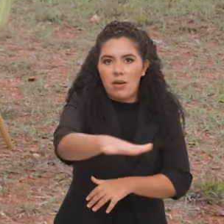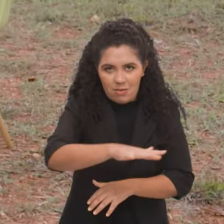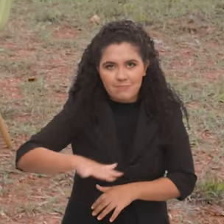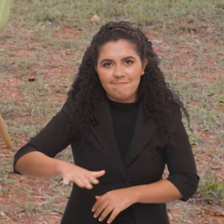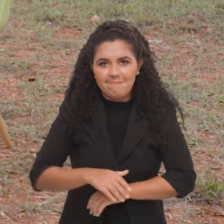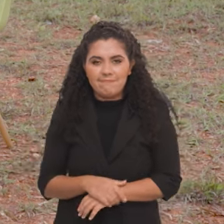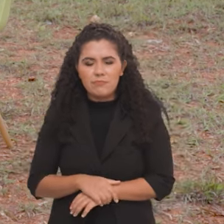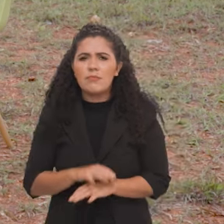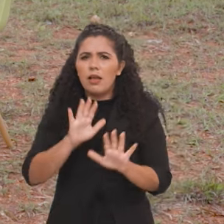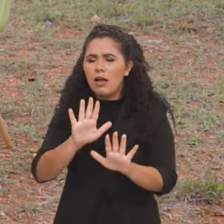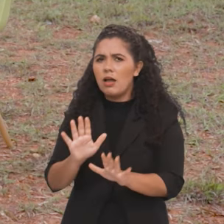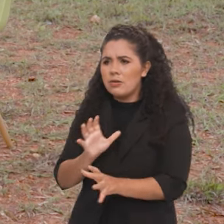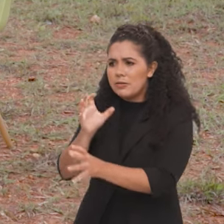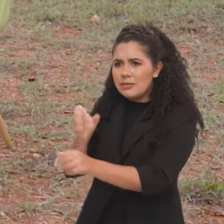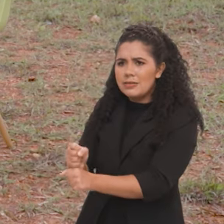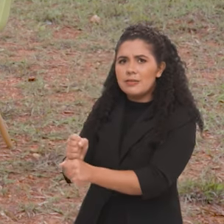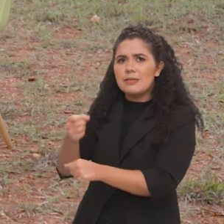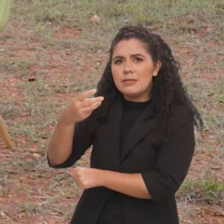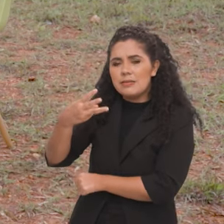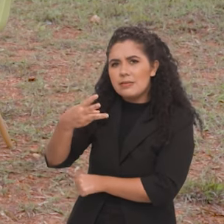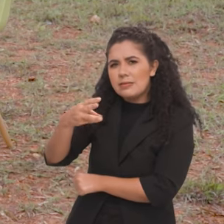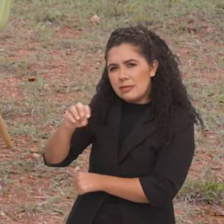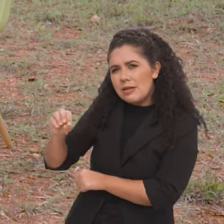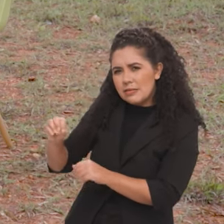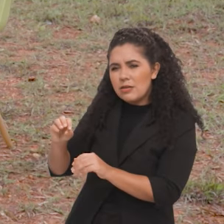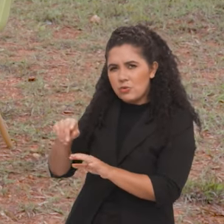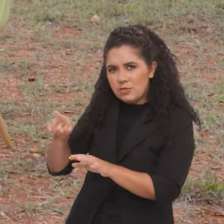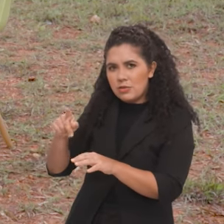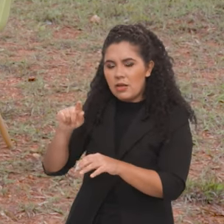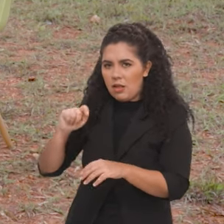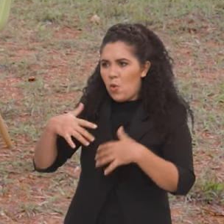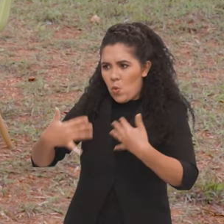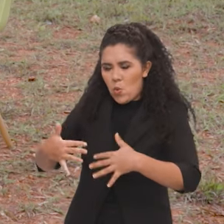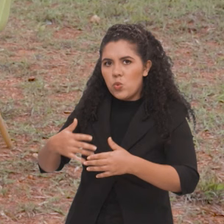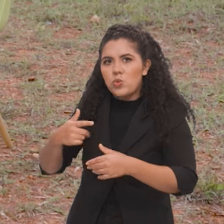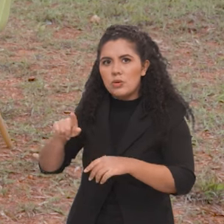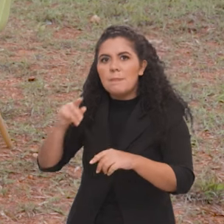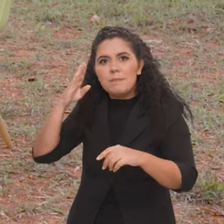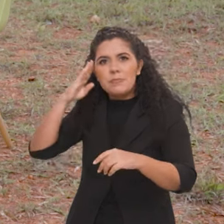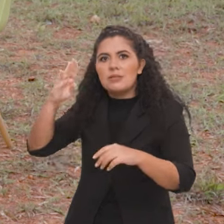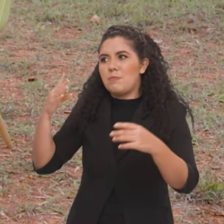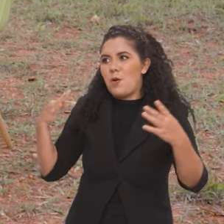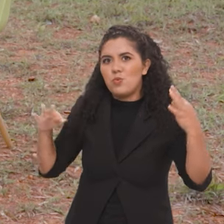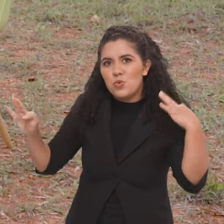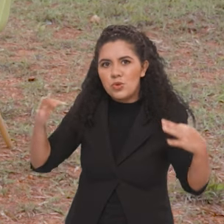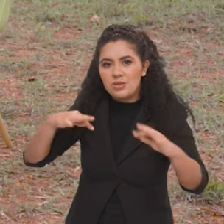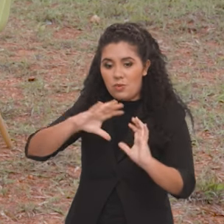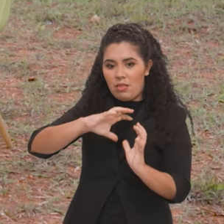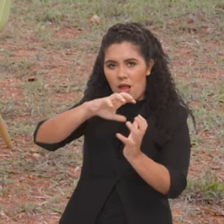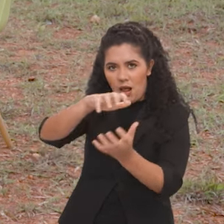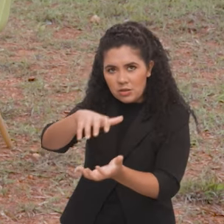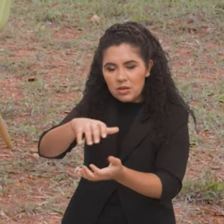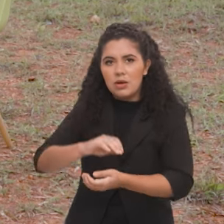Agora, nessas 336 unidades, é um grande chamariz, né? Para o turismo, principalmente internacional, os números